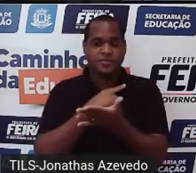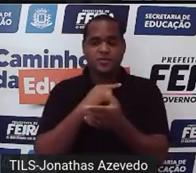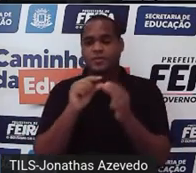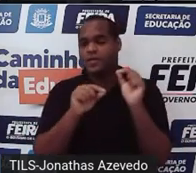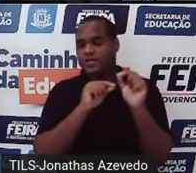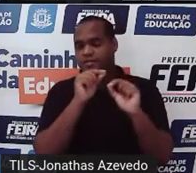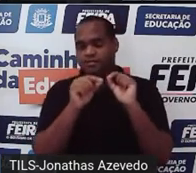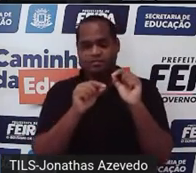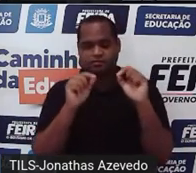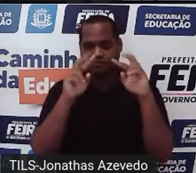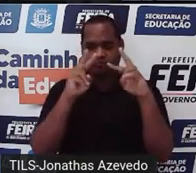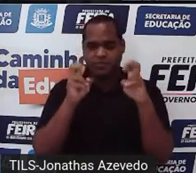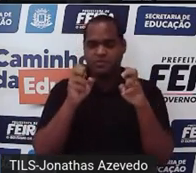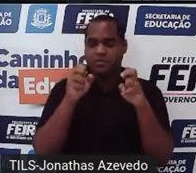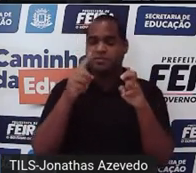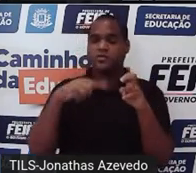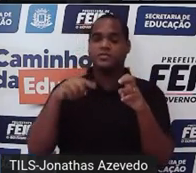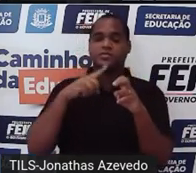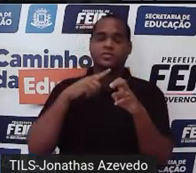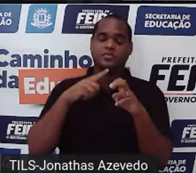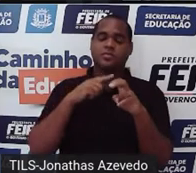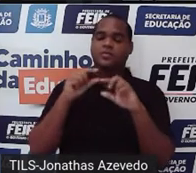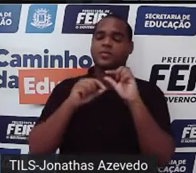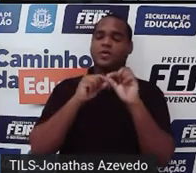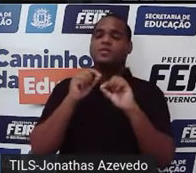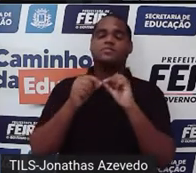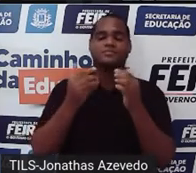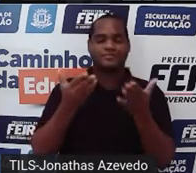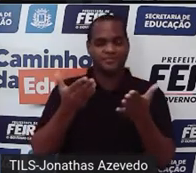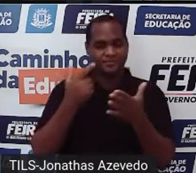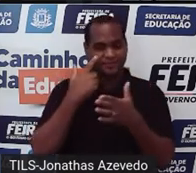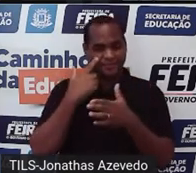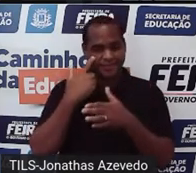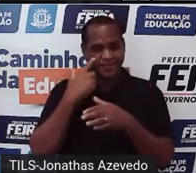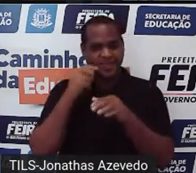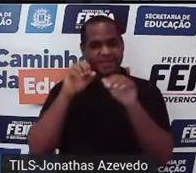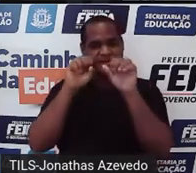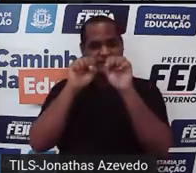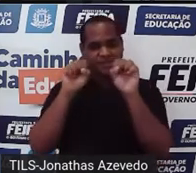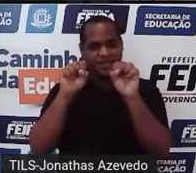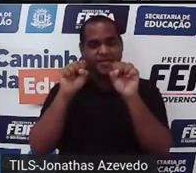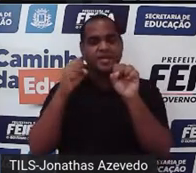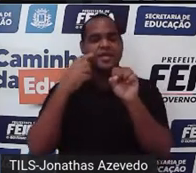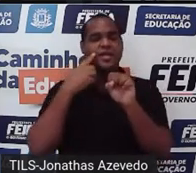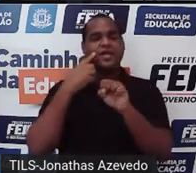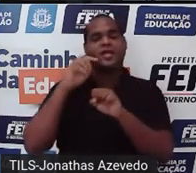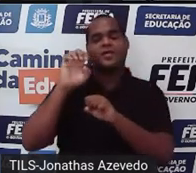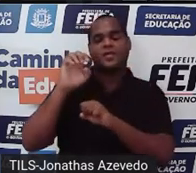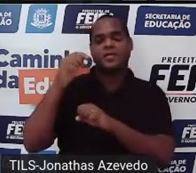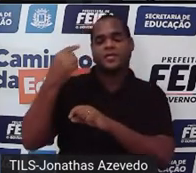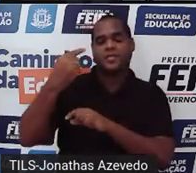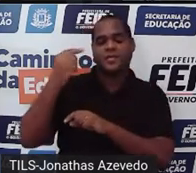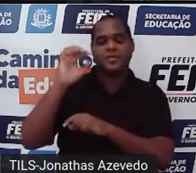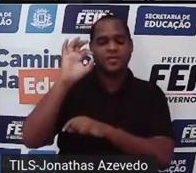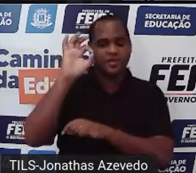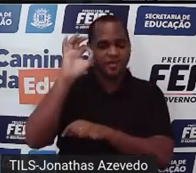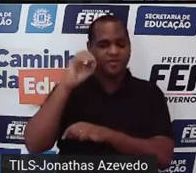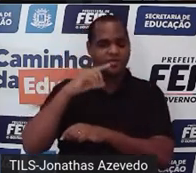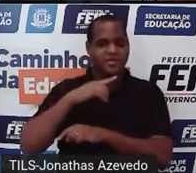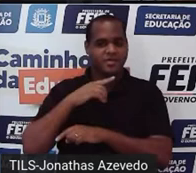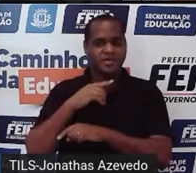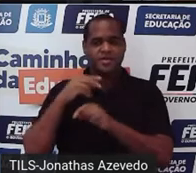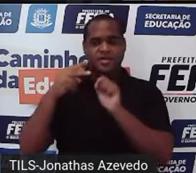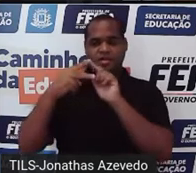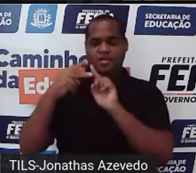O tema que a gente tem estudado é sistema de equação do primeiro grau que tem